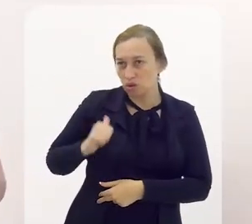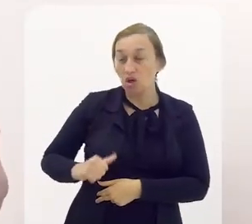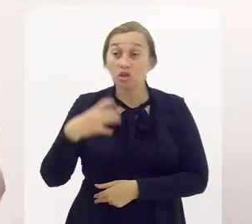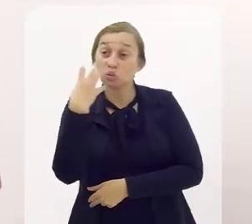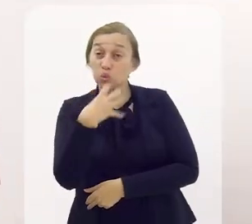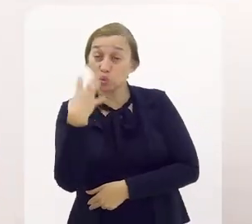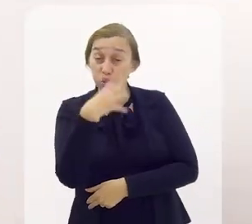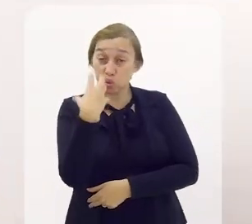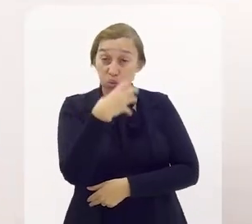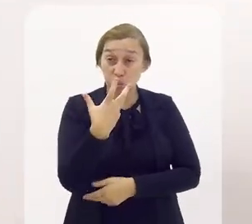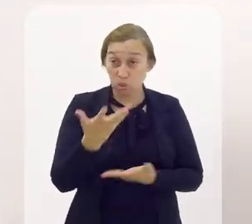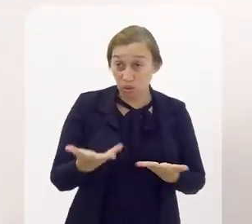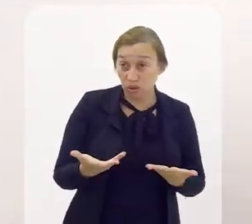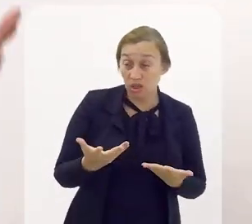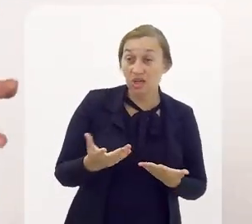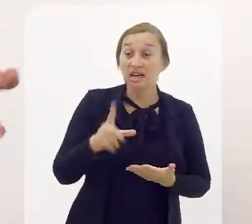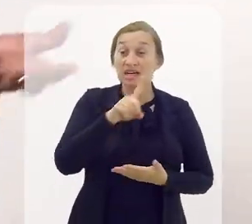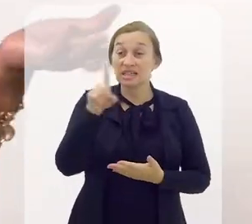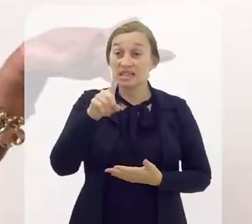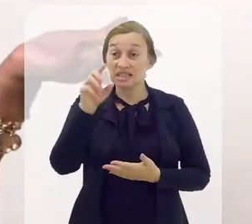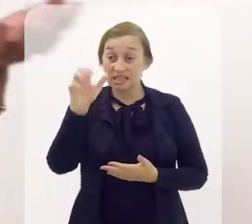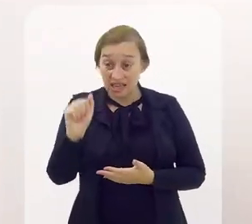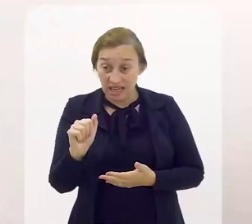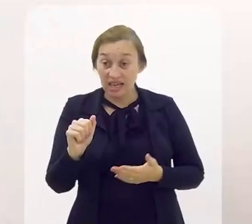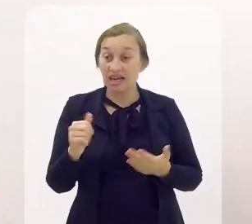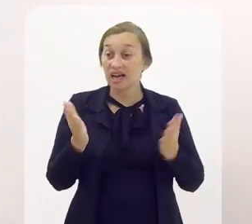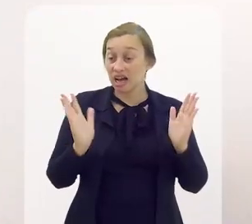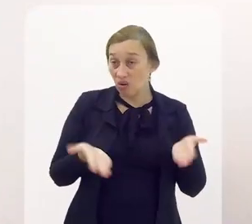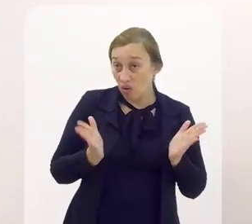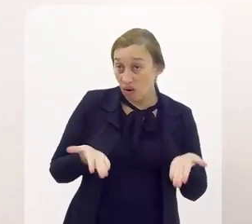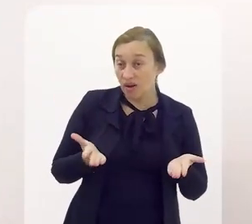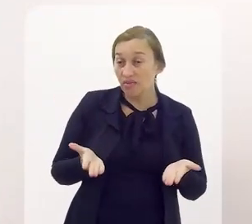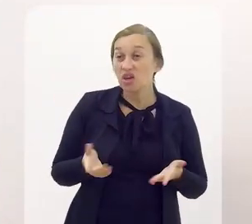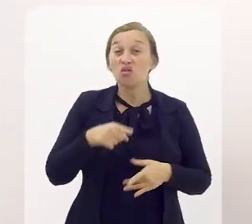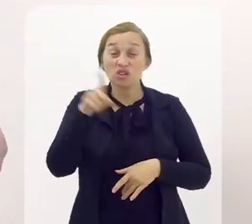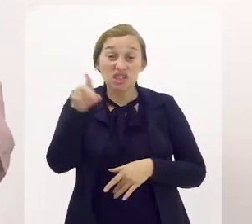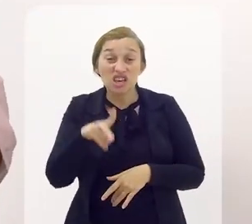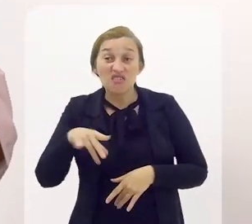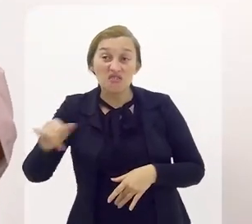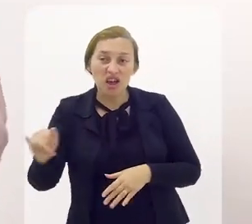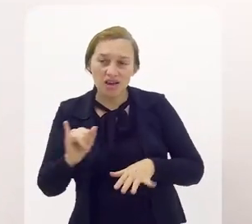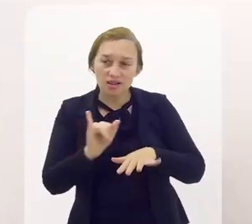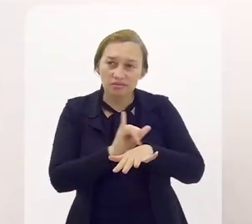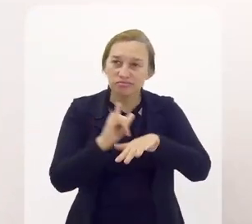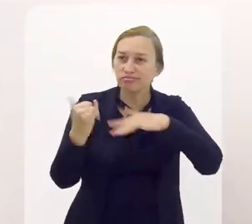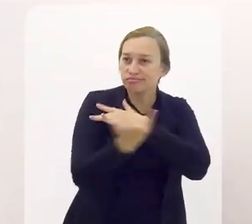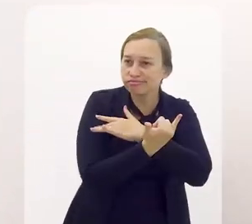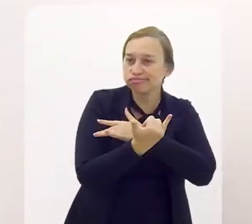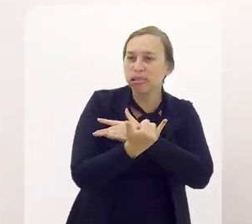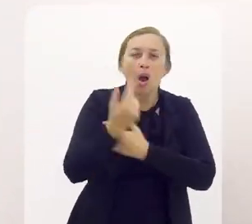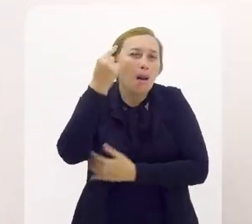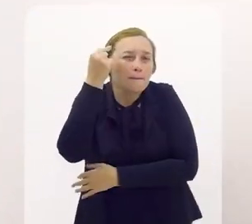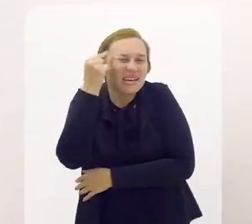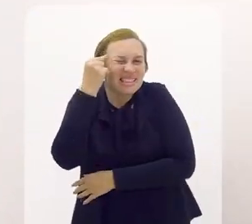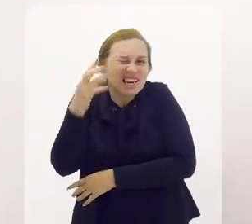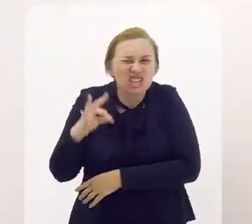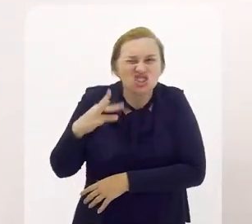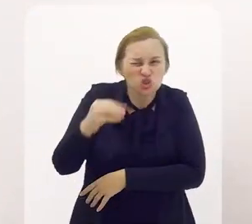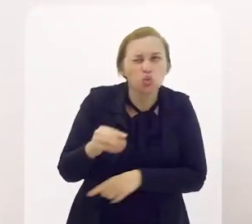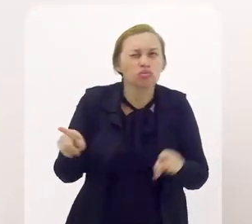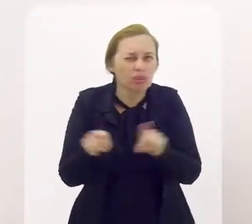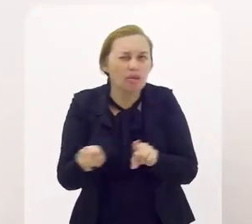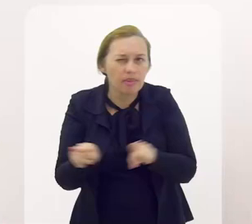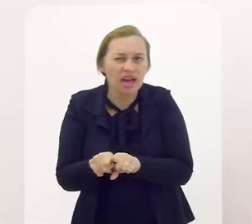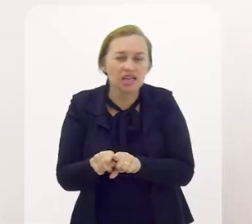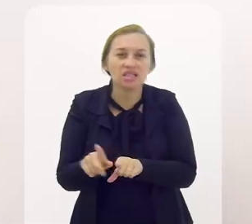atores, muitos cantores, muitos artistas, tanto que fez ECA agora? Quando você vai apresentar o enredo, você